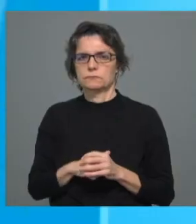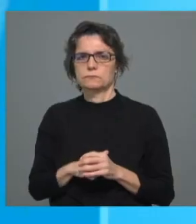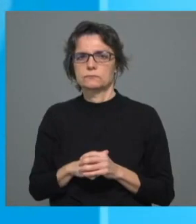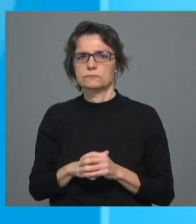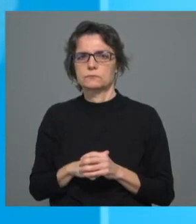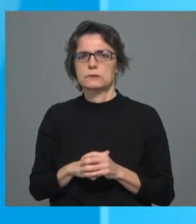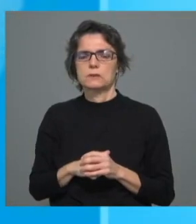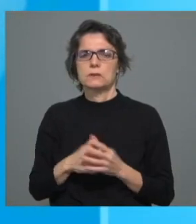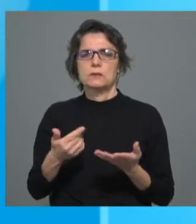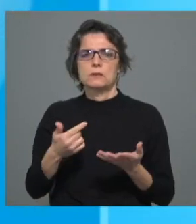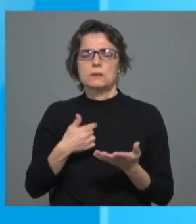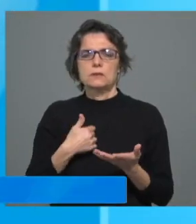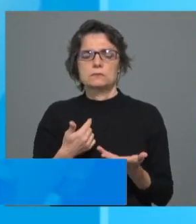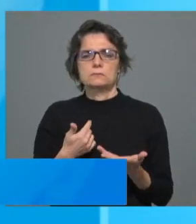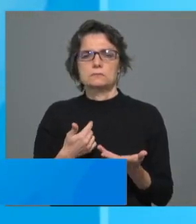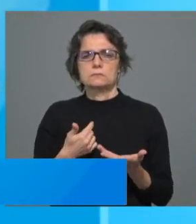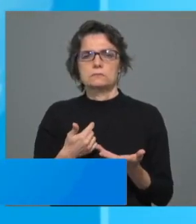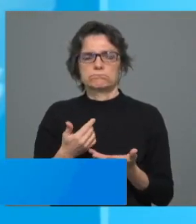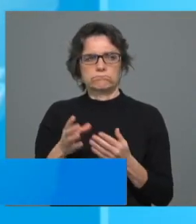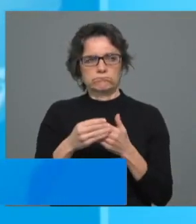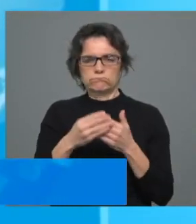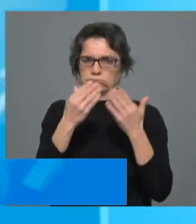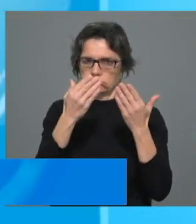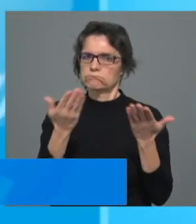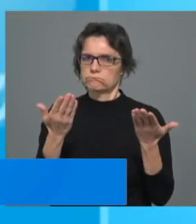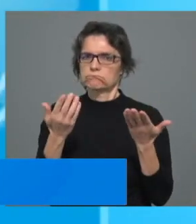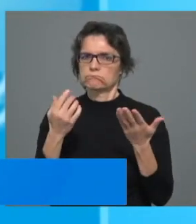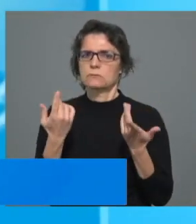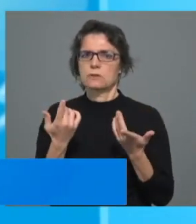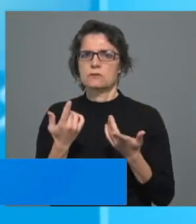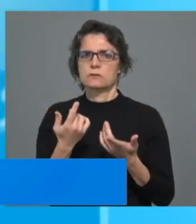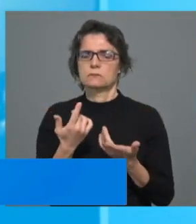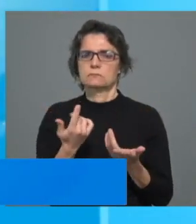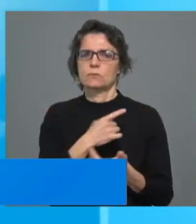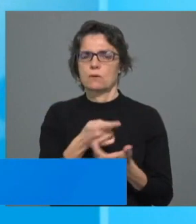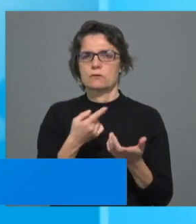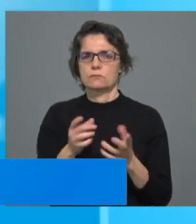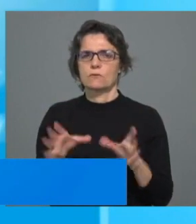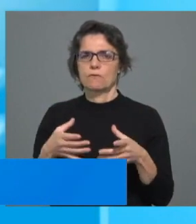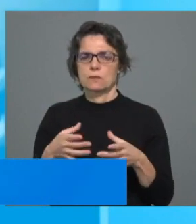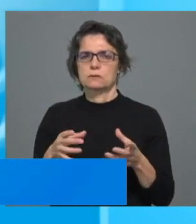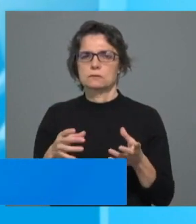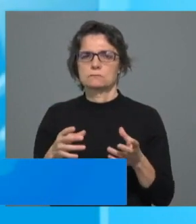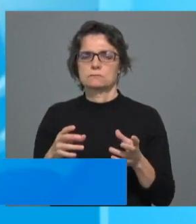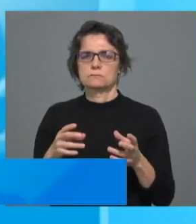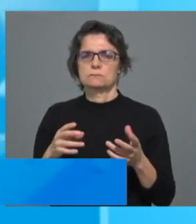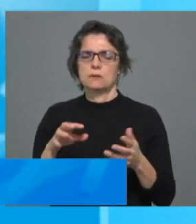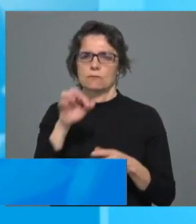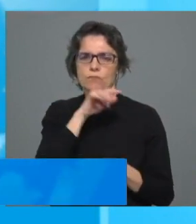Faço parte daqueles que saúdam essa coragem da Conferência Episcopal e a forma como